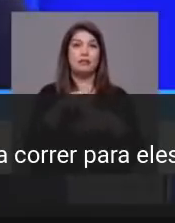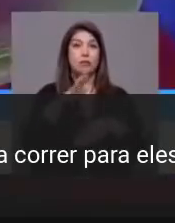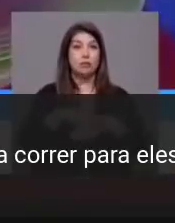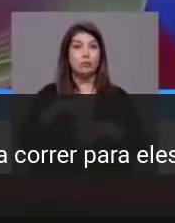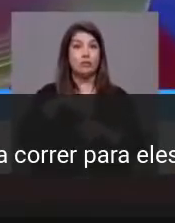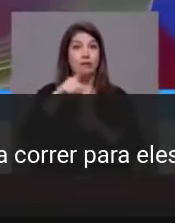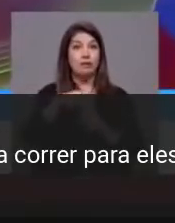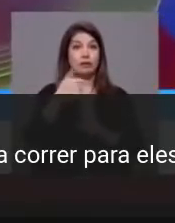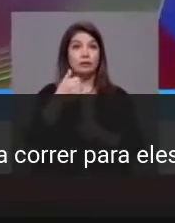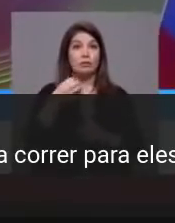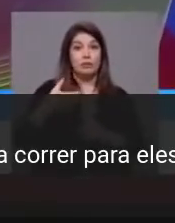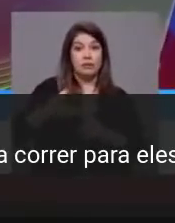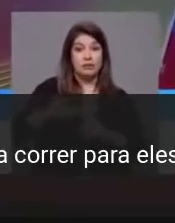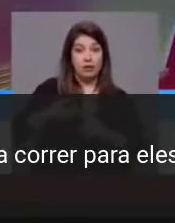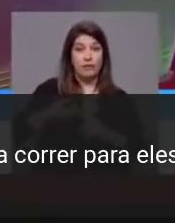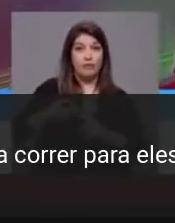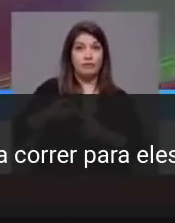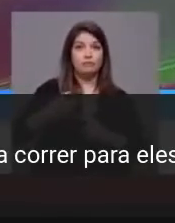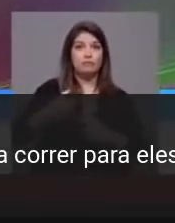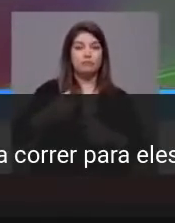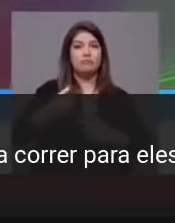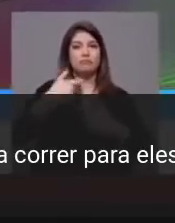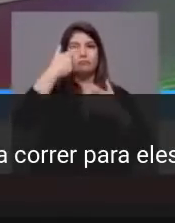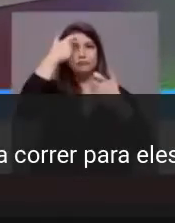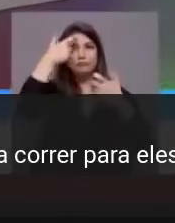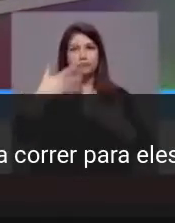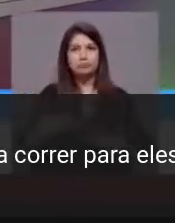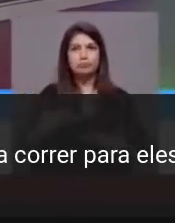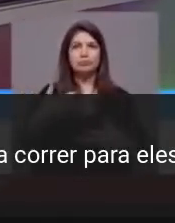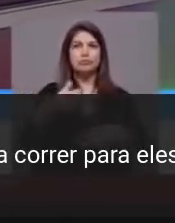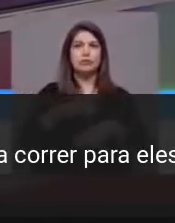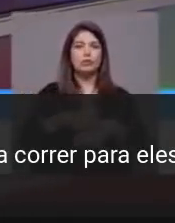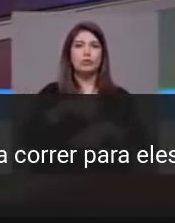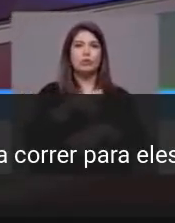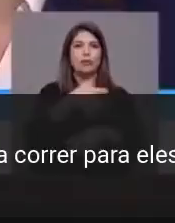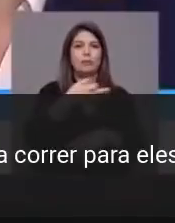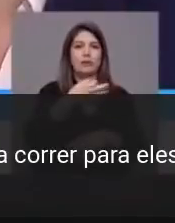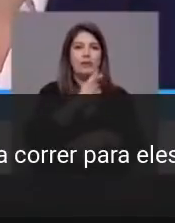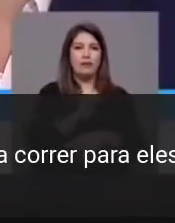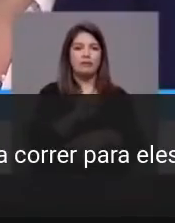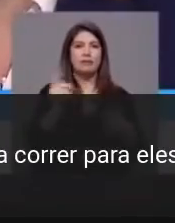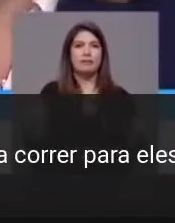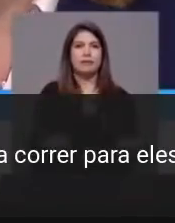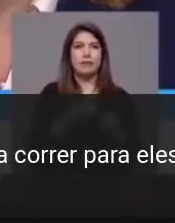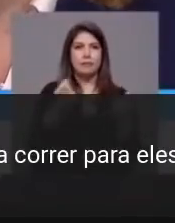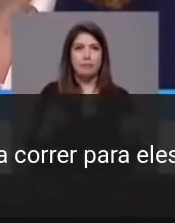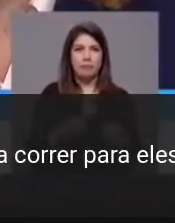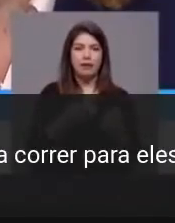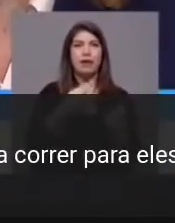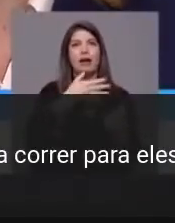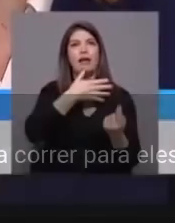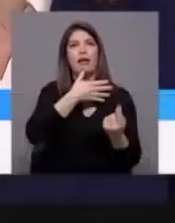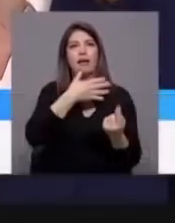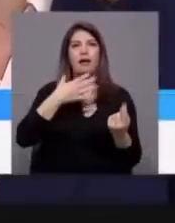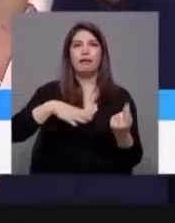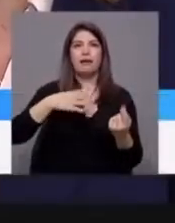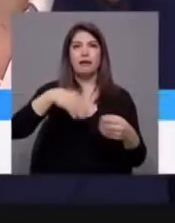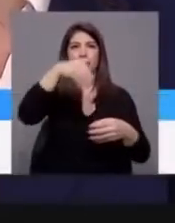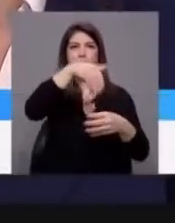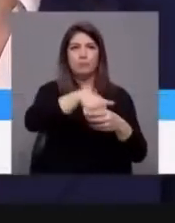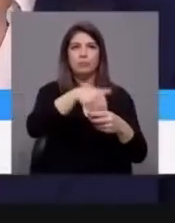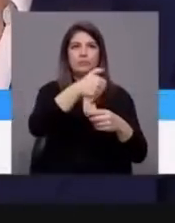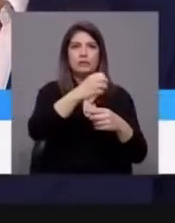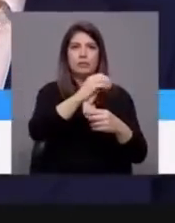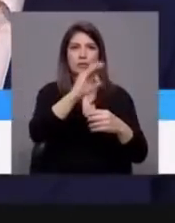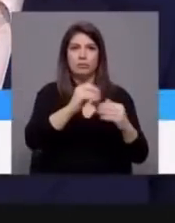2019, embora tenha sido surpreendida com uma campanha do Partido Socialista, também sobre a maioria absoluta, em que até se chegou a